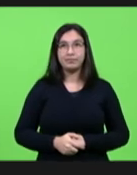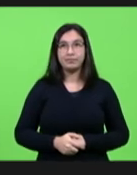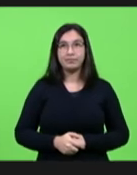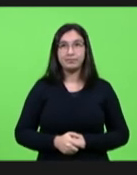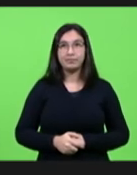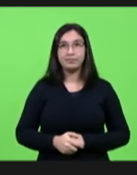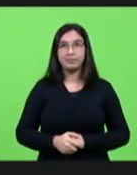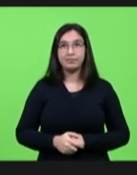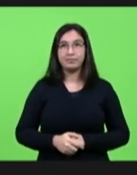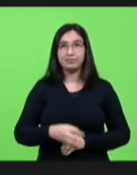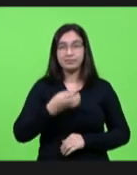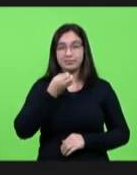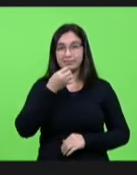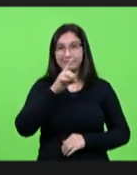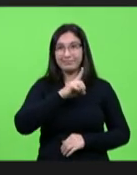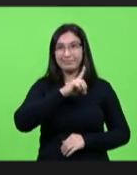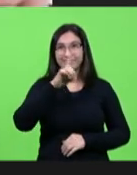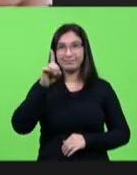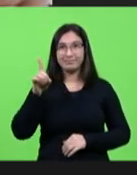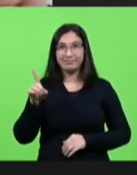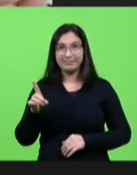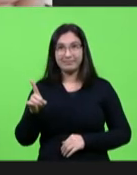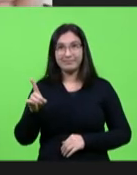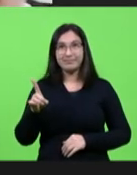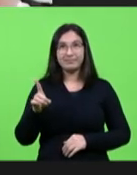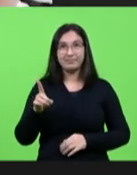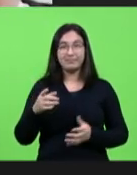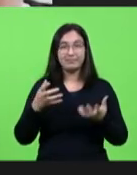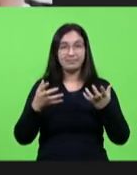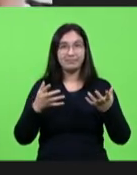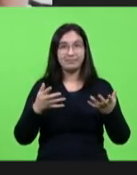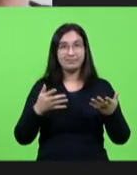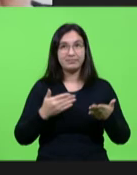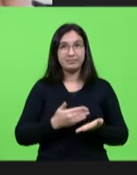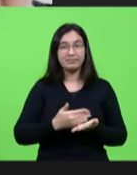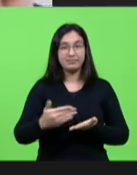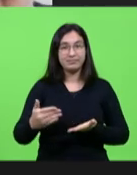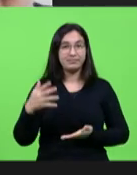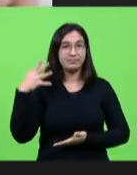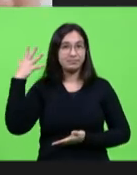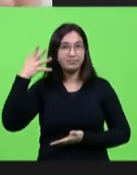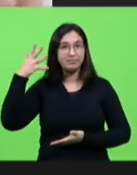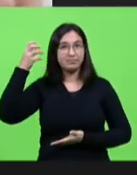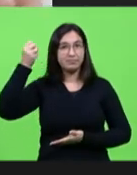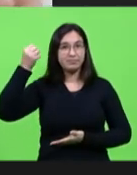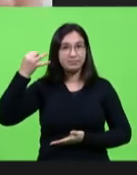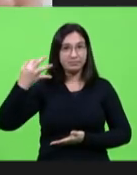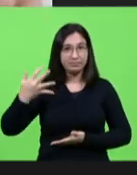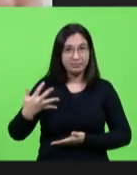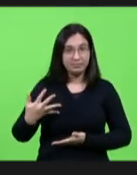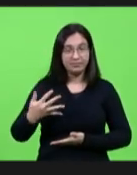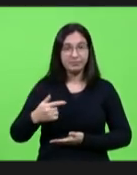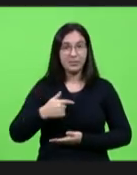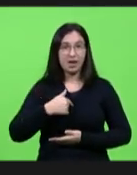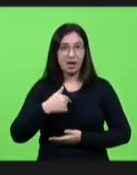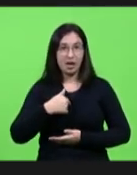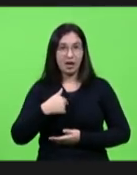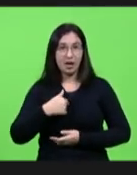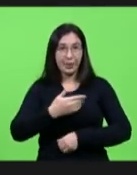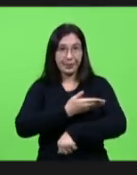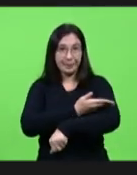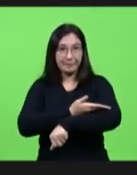bom dia quero começar fazendo a minha audiodescrição sou mulher branca